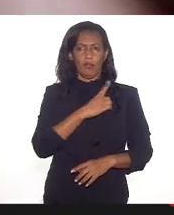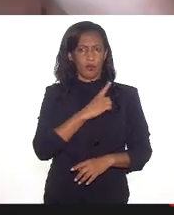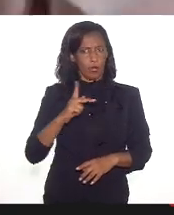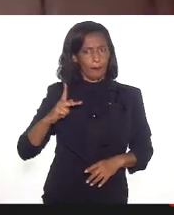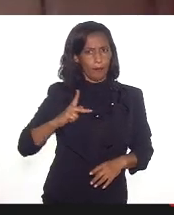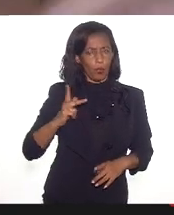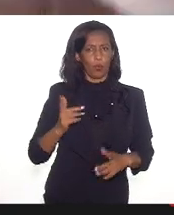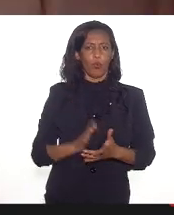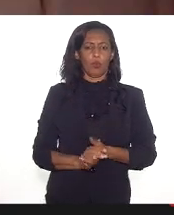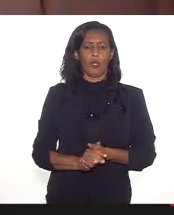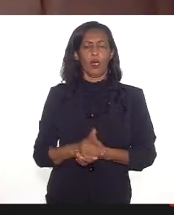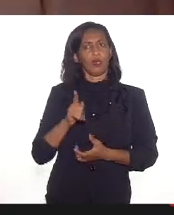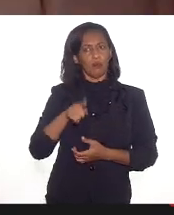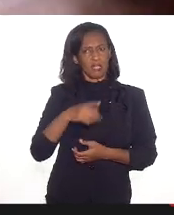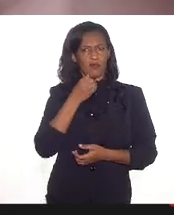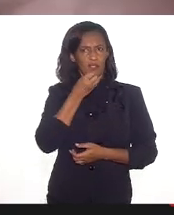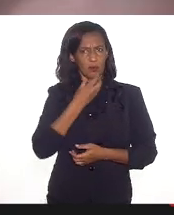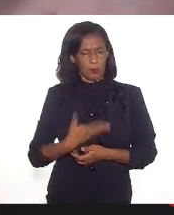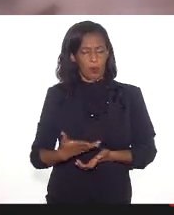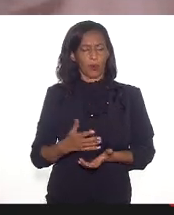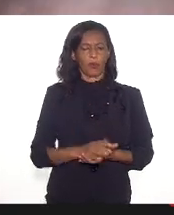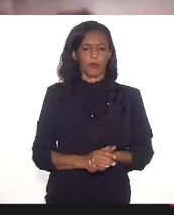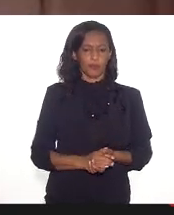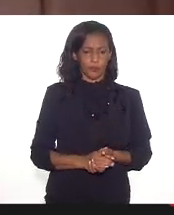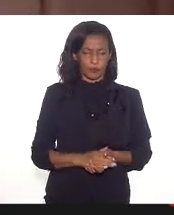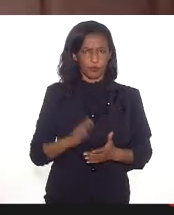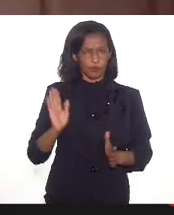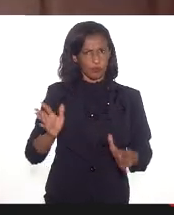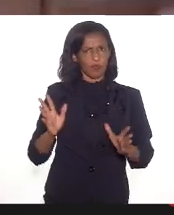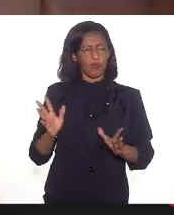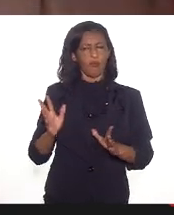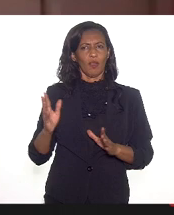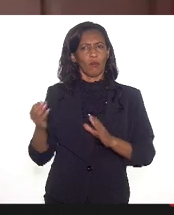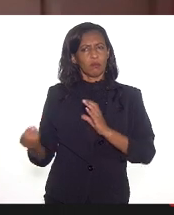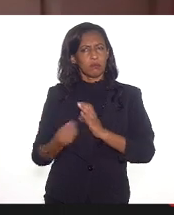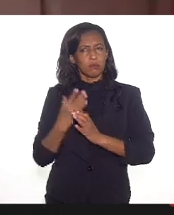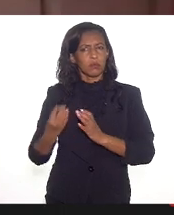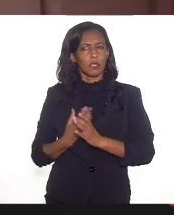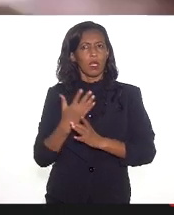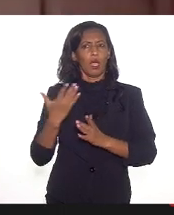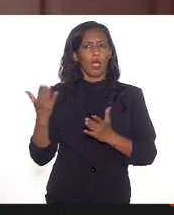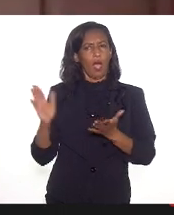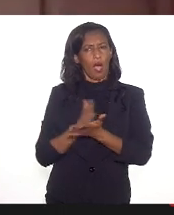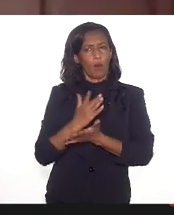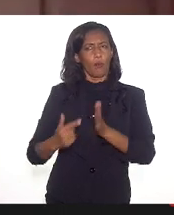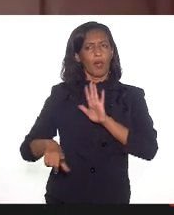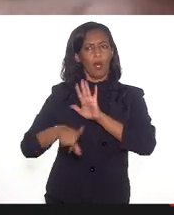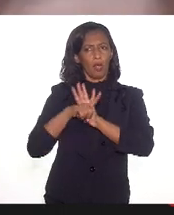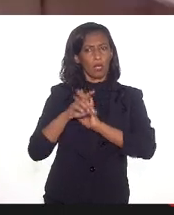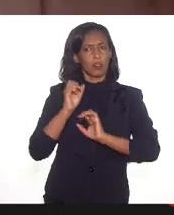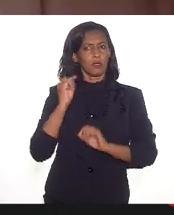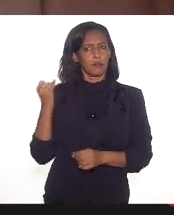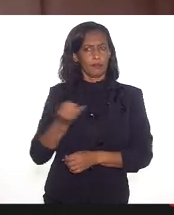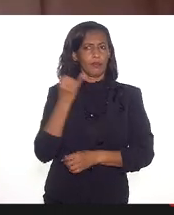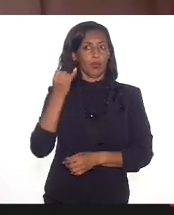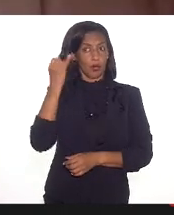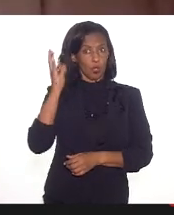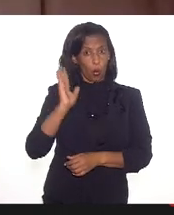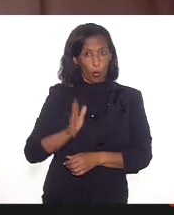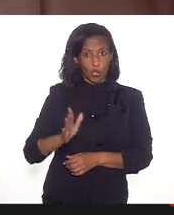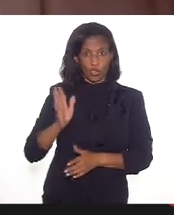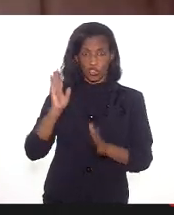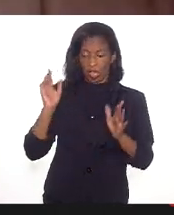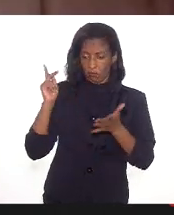E esse GT tem sido muito bom, a gente já produziu algumas legislações importantes que são leis